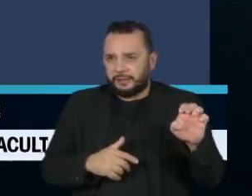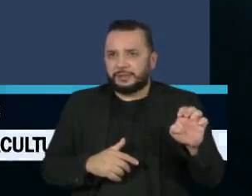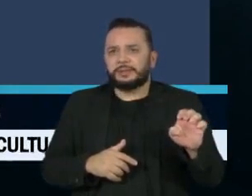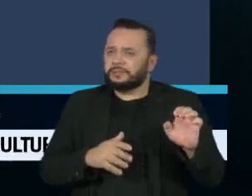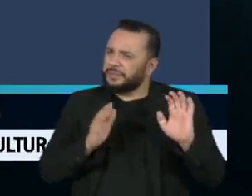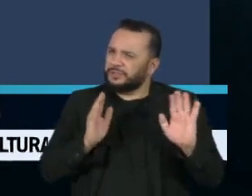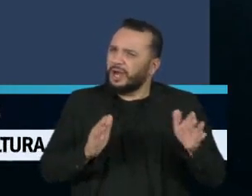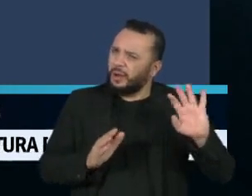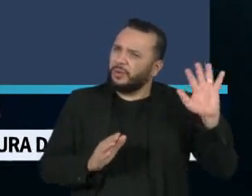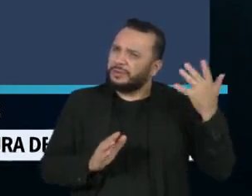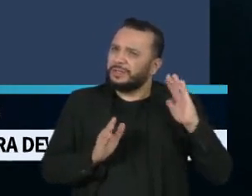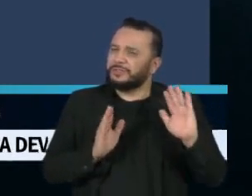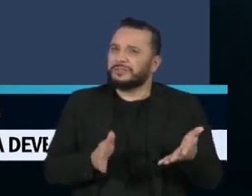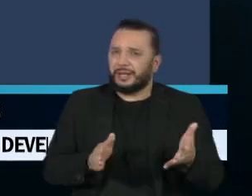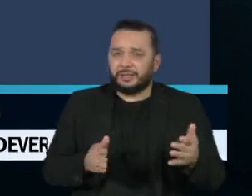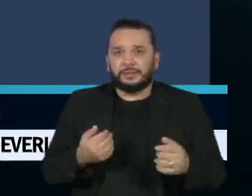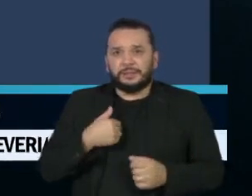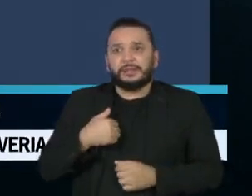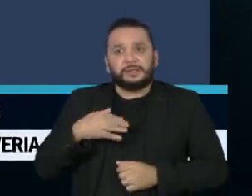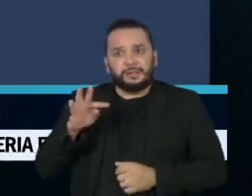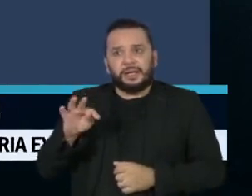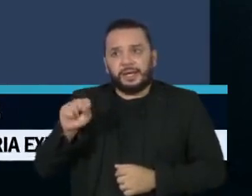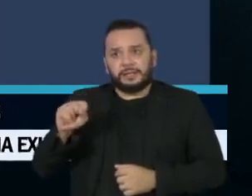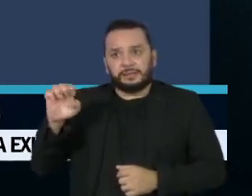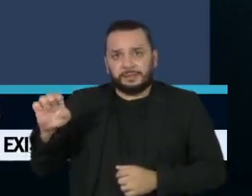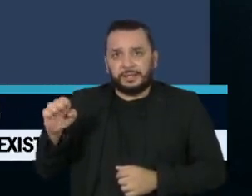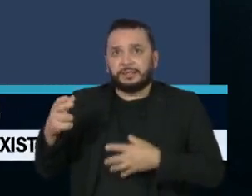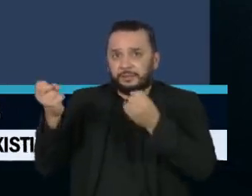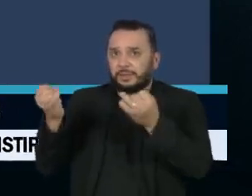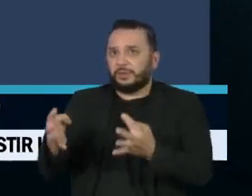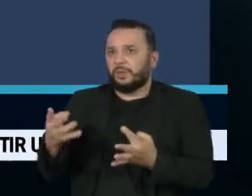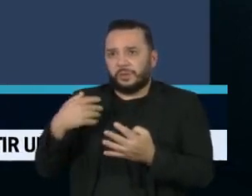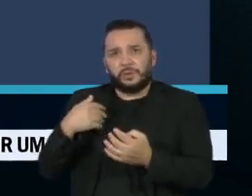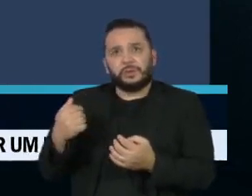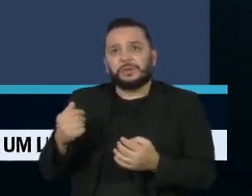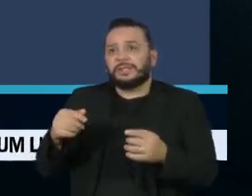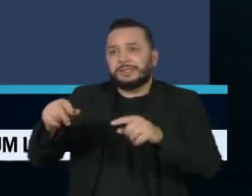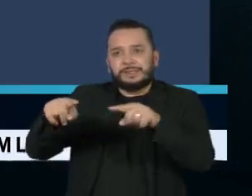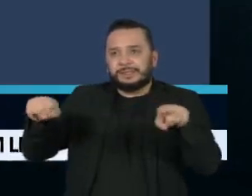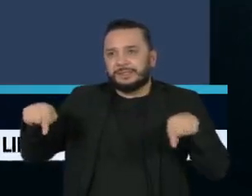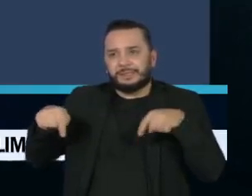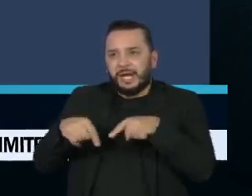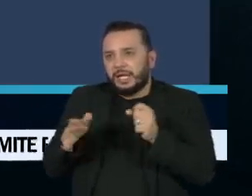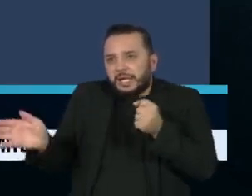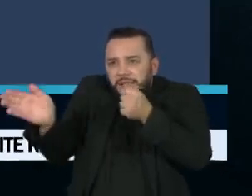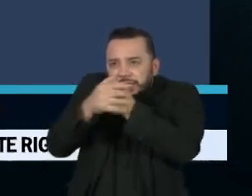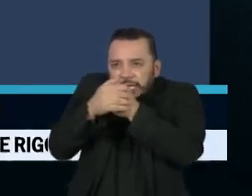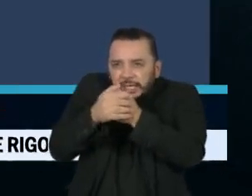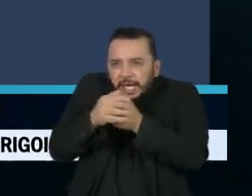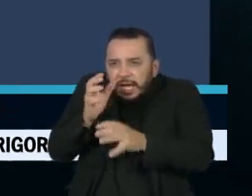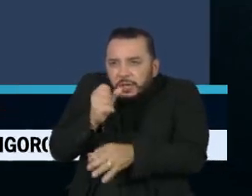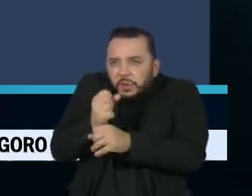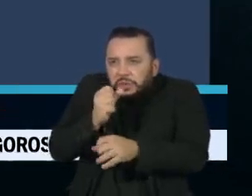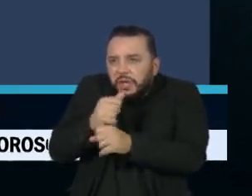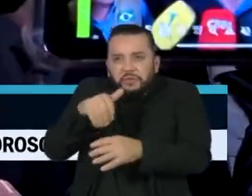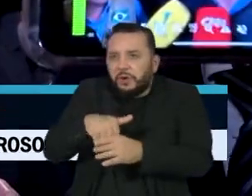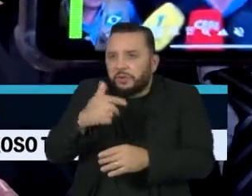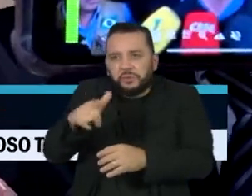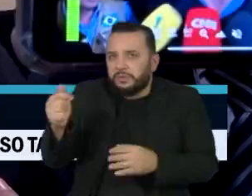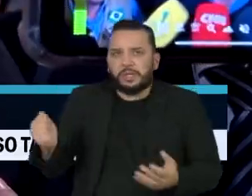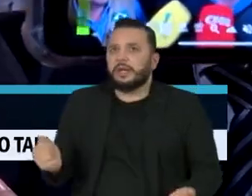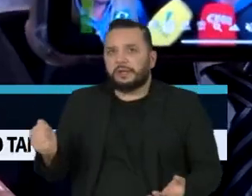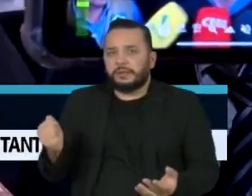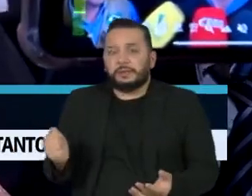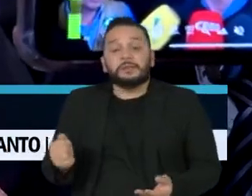acontece. O TSE destaca, mais uma vez, que não existem salas secretas nem escuras para apuração de votos.